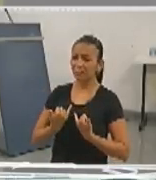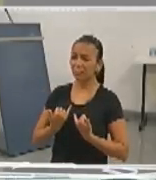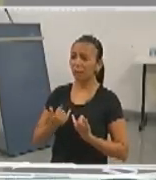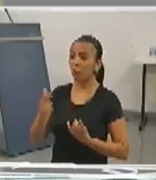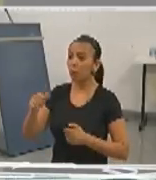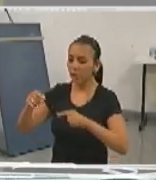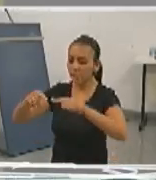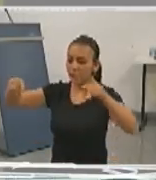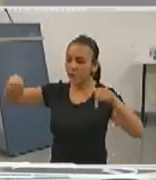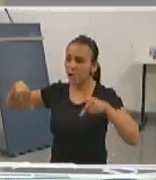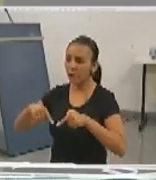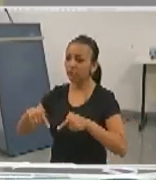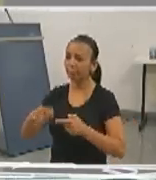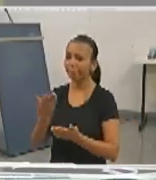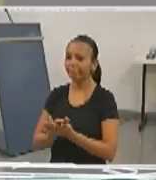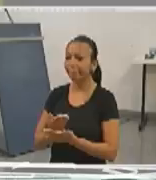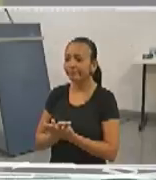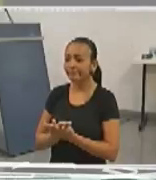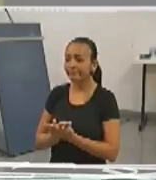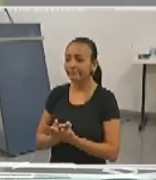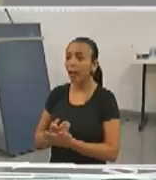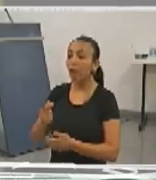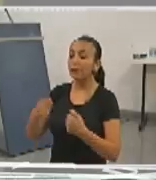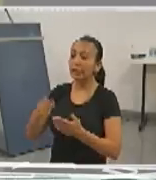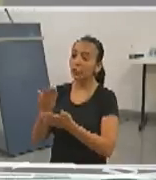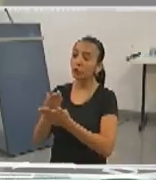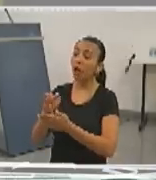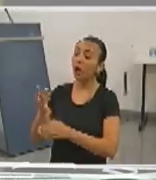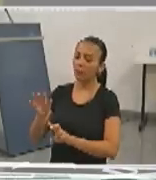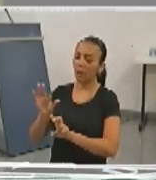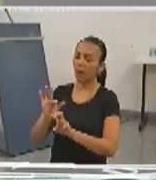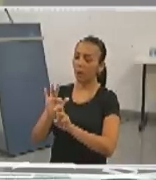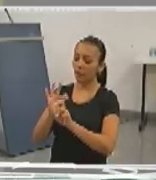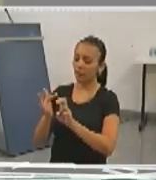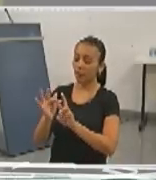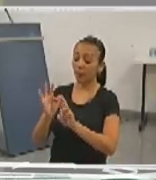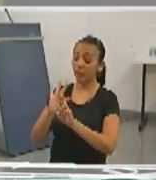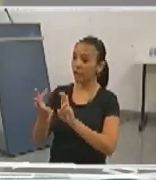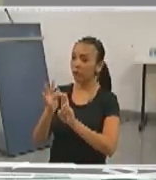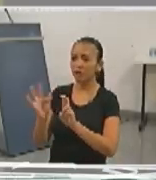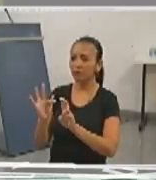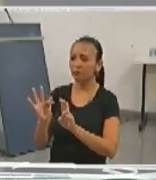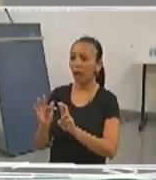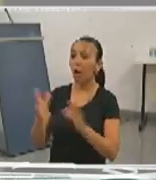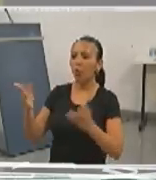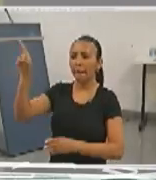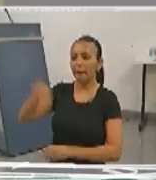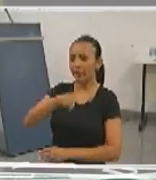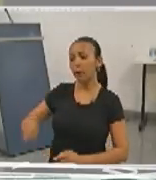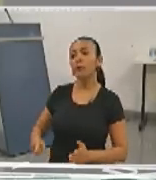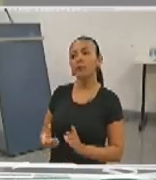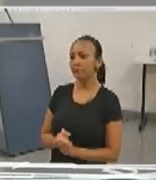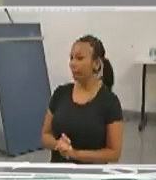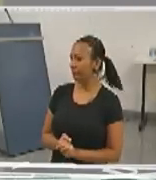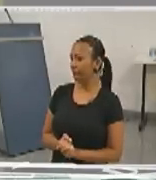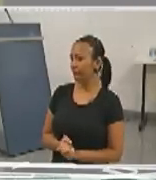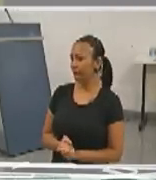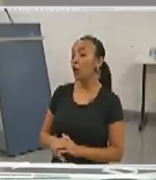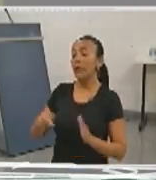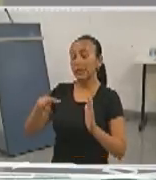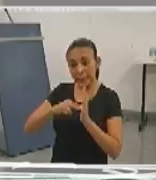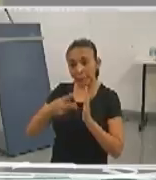sala de aula. Nós tínhamos aula lá na outra faculdade, na FADIR, mas nós não podemos mais ter aula lá. Isso significa que nós precisamos